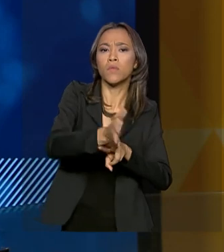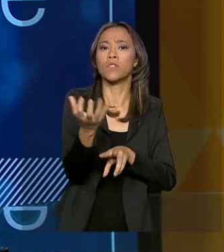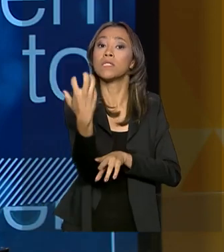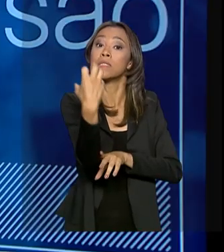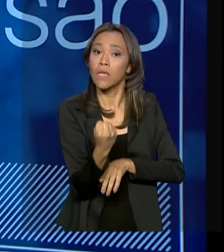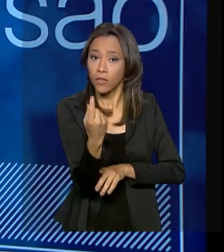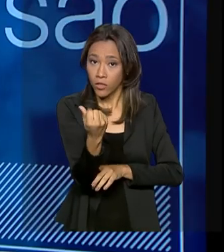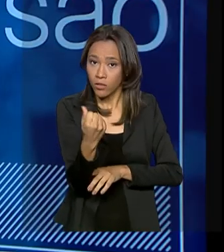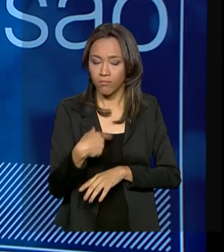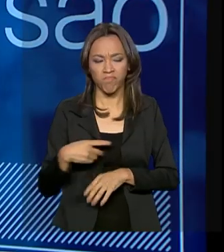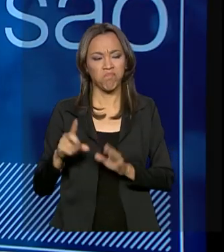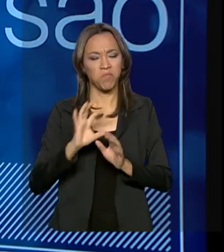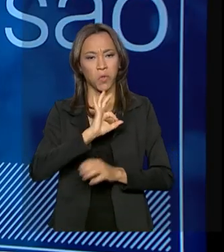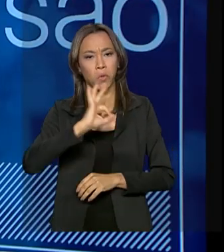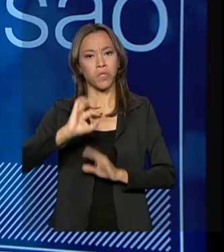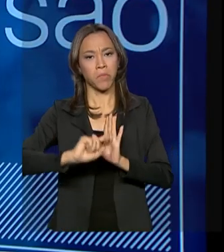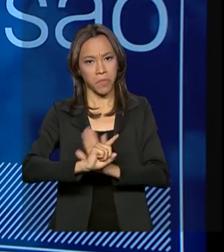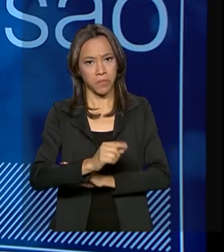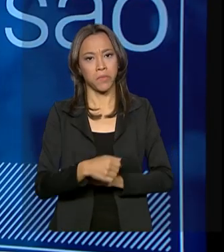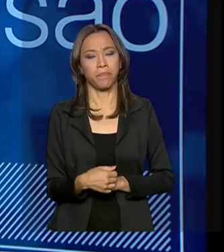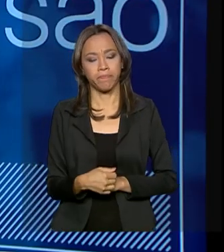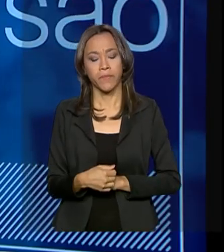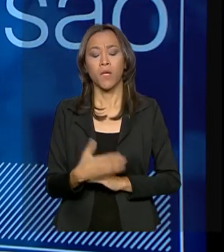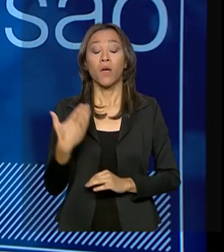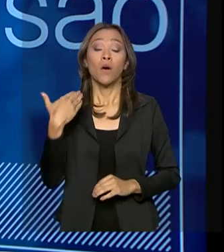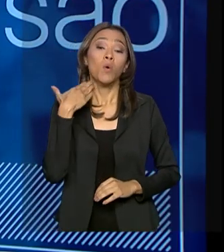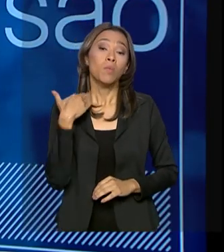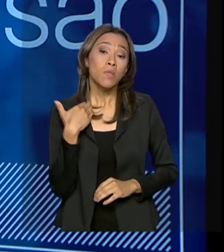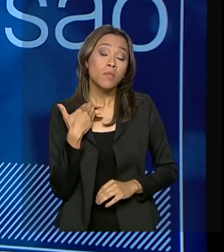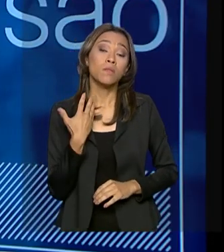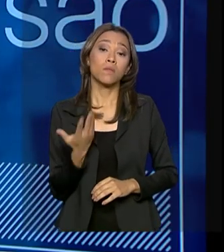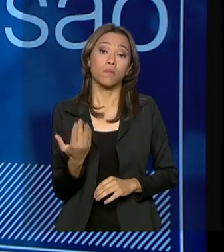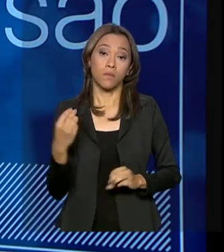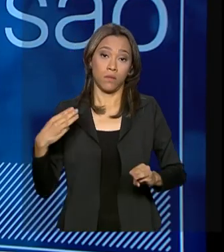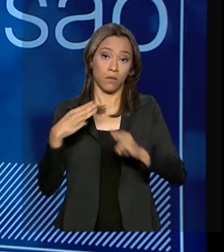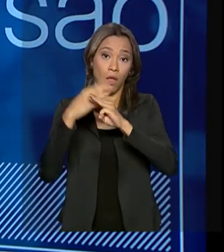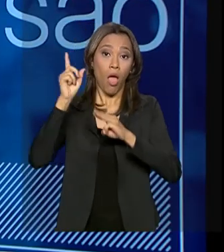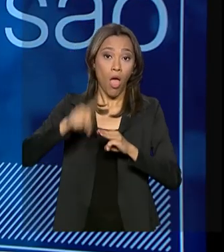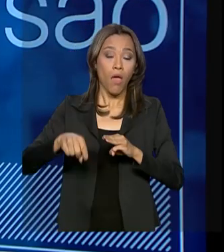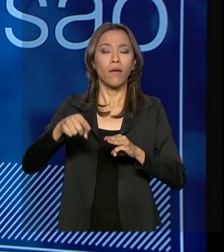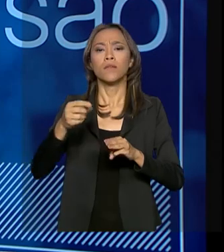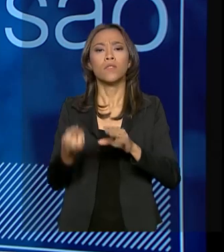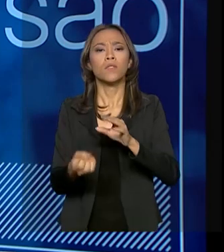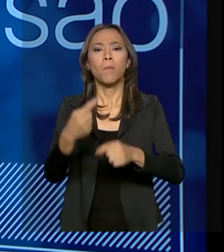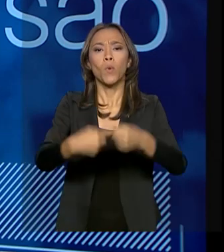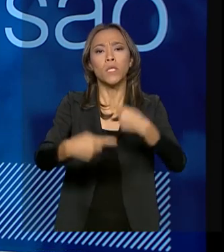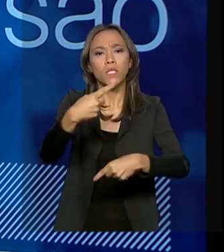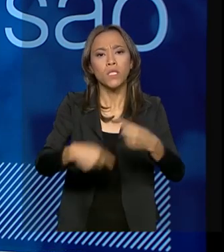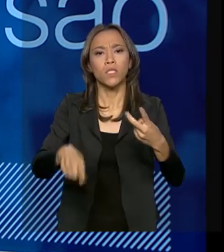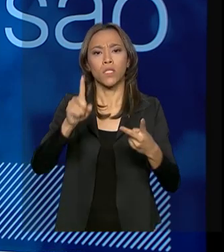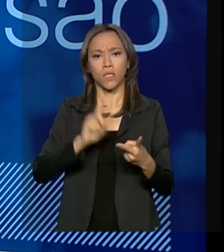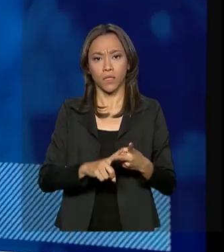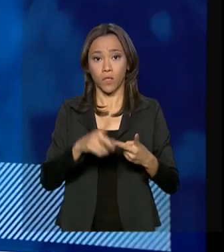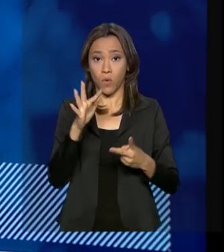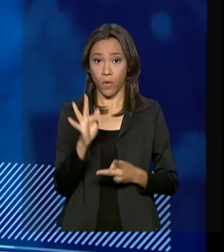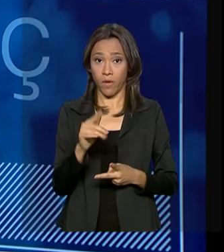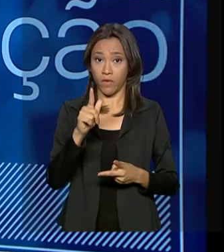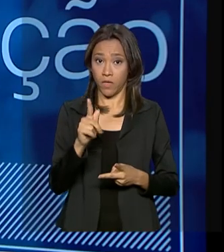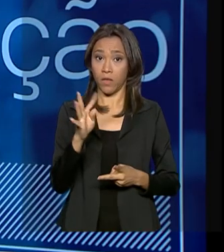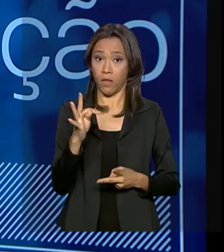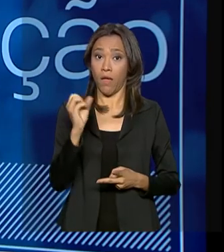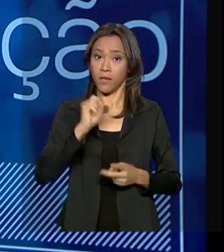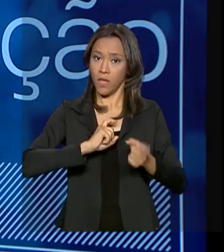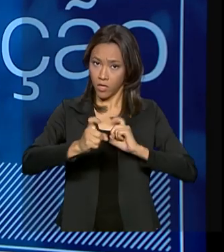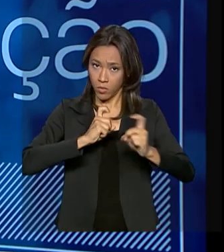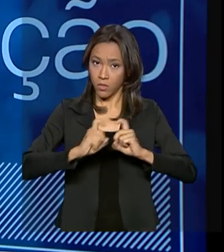presidente? Ótima pergunta. A Caixa Econômica Federal, ela é o banco das políticas públicas, o FGTS é gerido pela Caixa Econômica